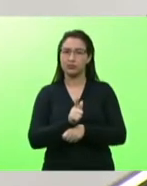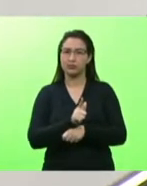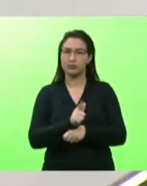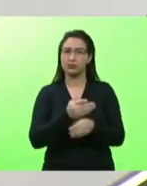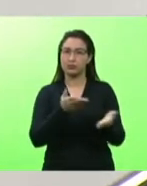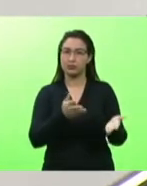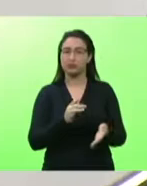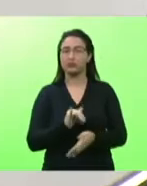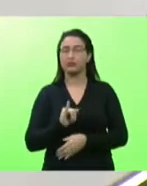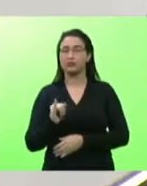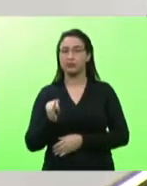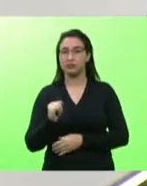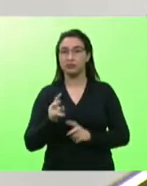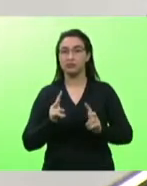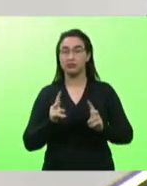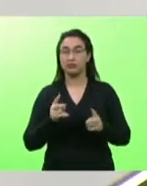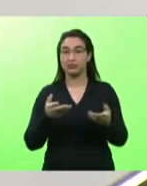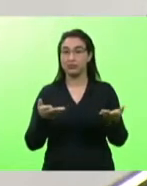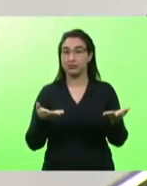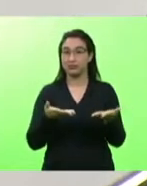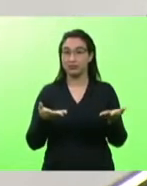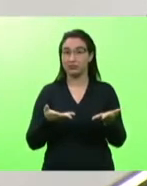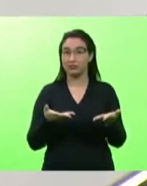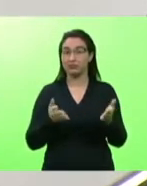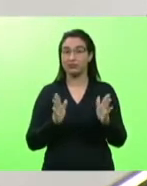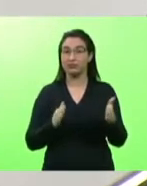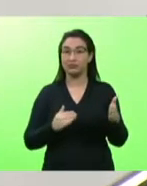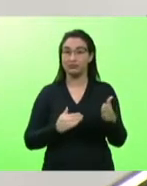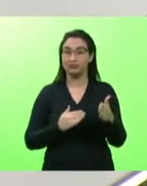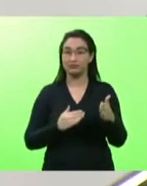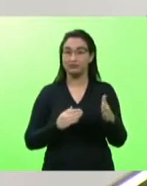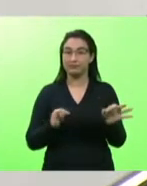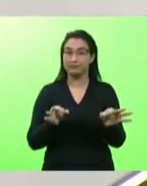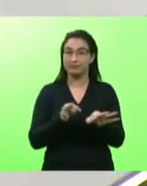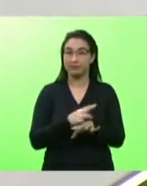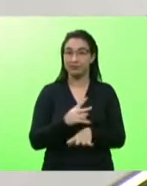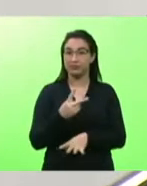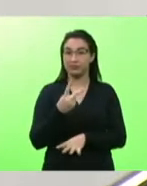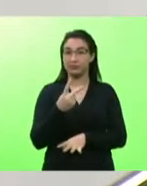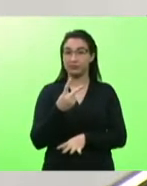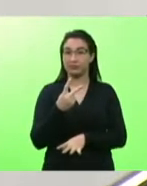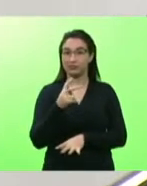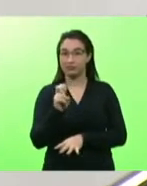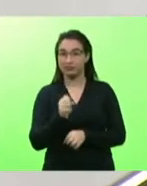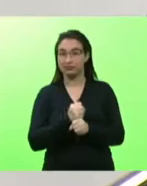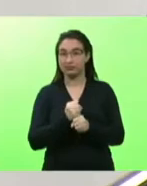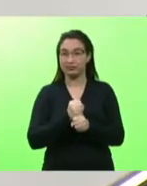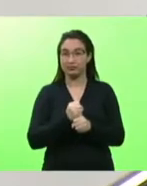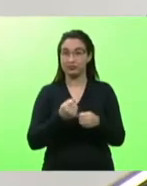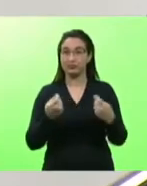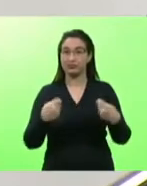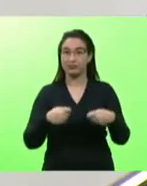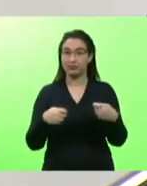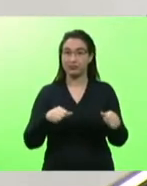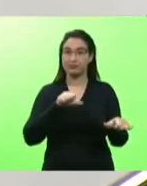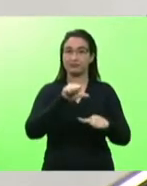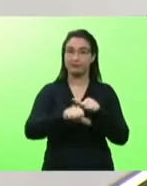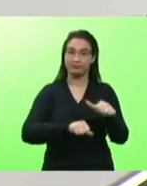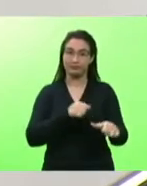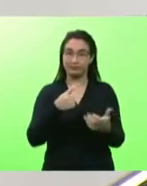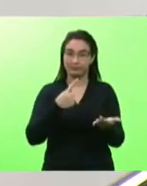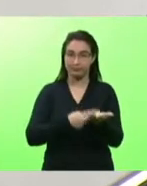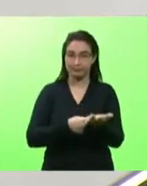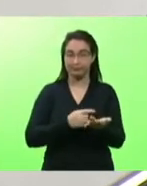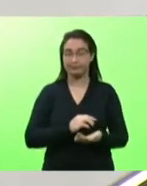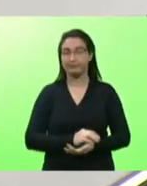vencendo agora os 25 anos e precisa ser renovado. Então, eu faço aqui um apelo para que os nossos colegas